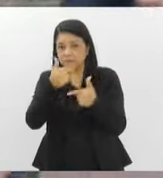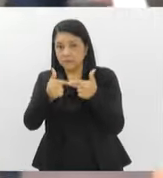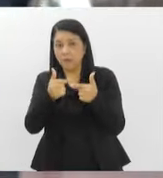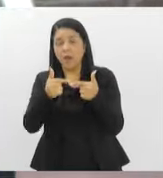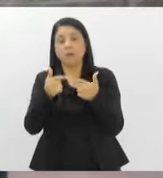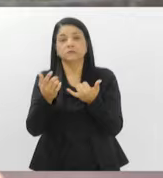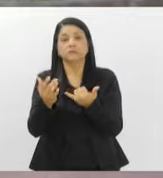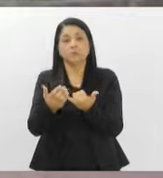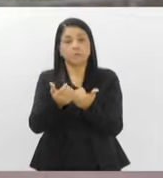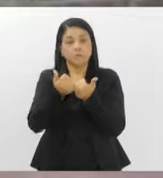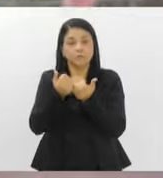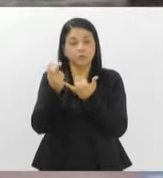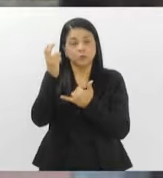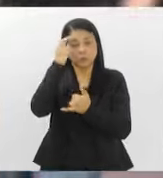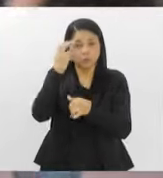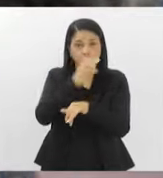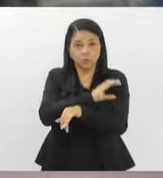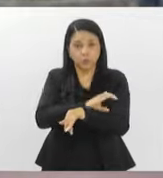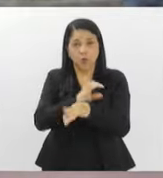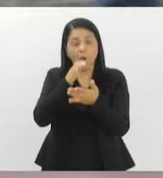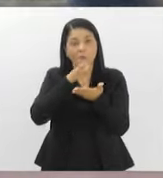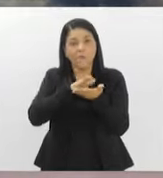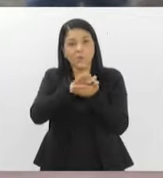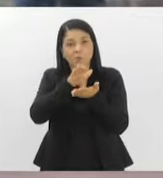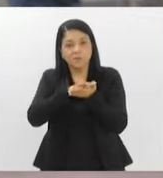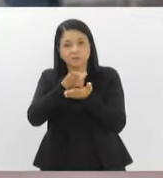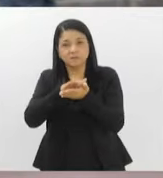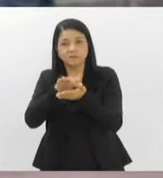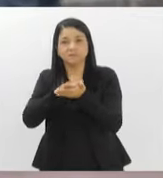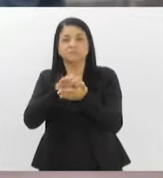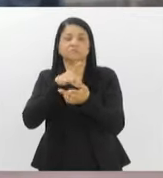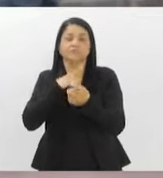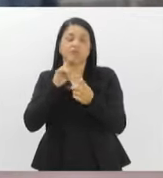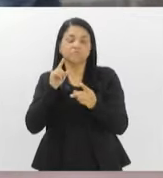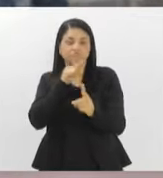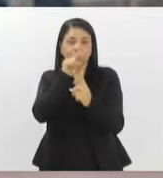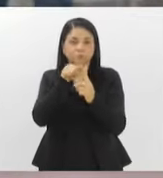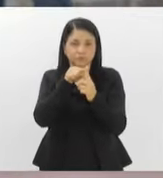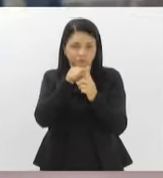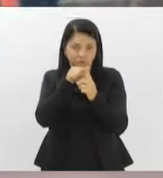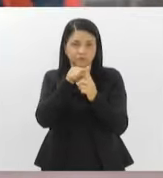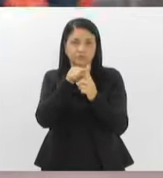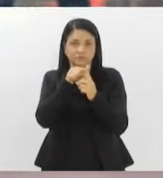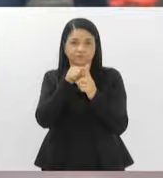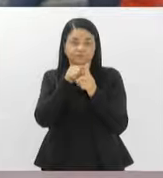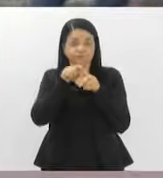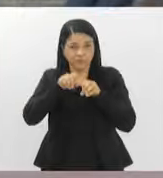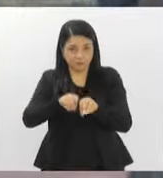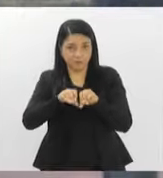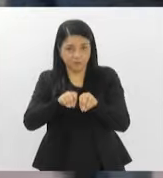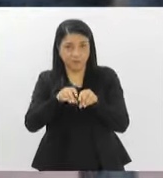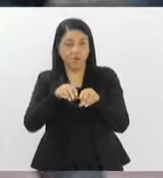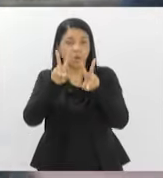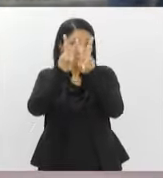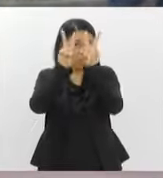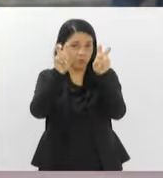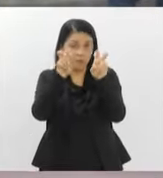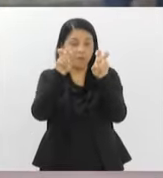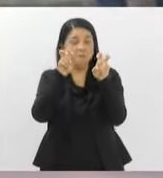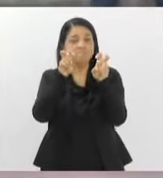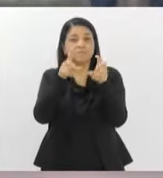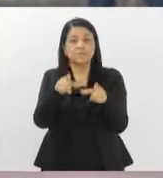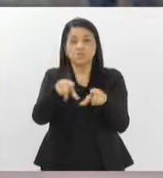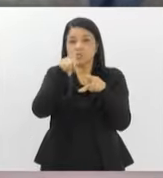patrimônio cultural. As nossas publicações todas têm esse viés. Então, assim, a partir do tema que a gente escolhe para publicar um livro,